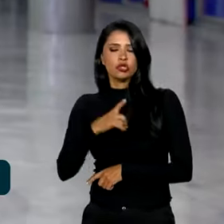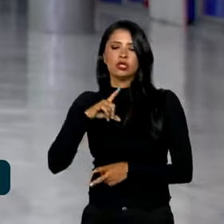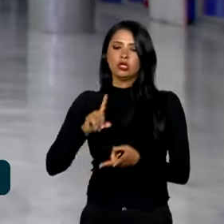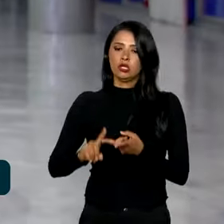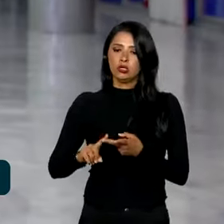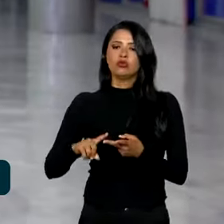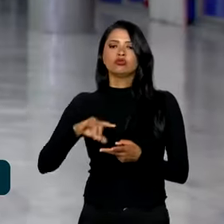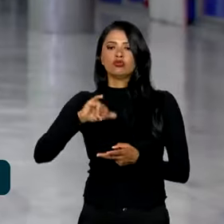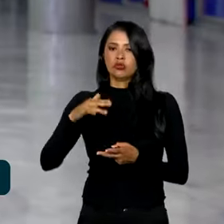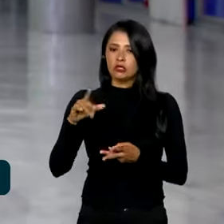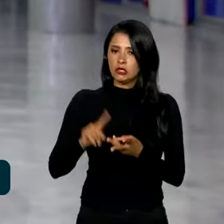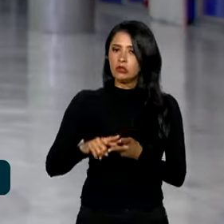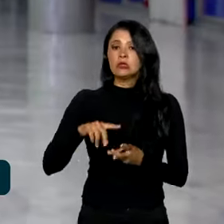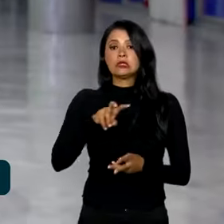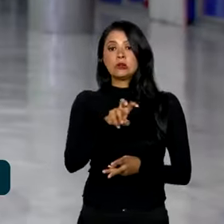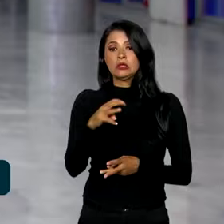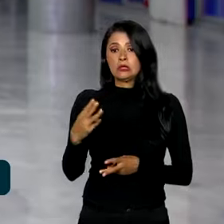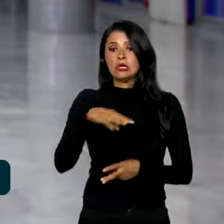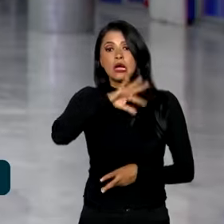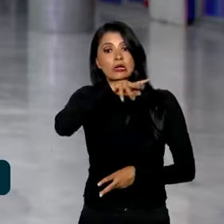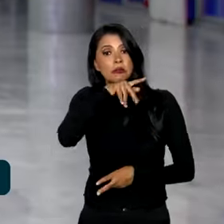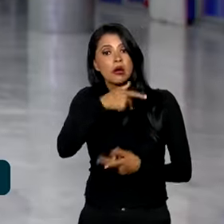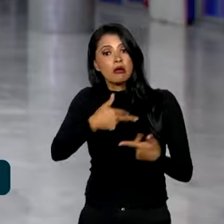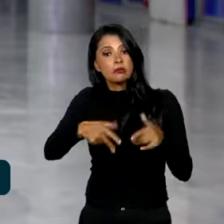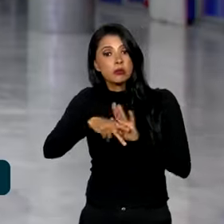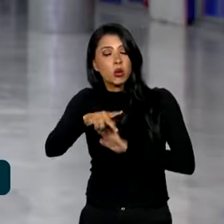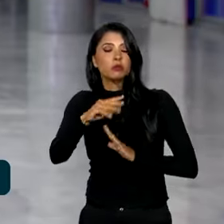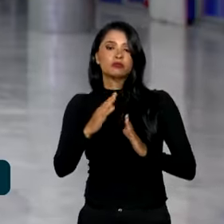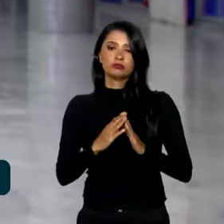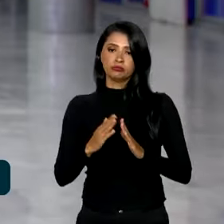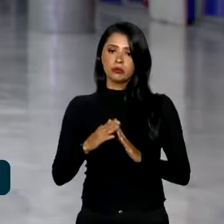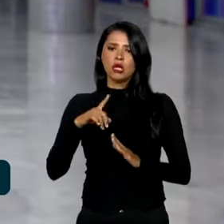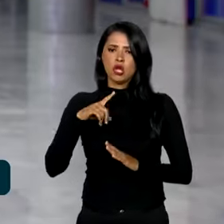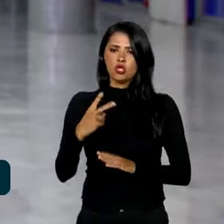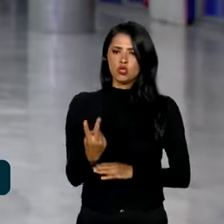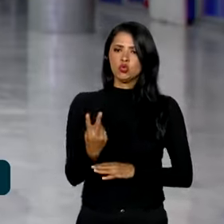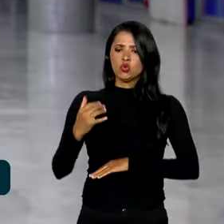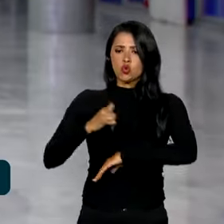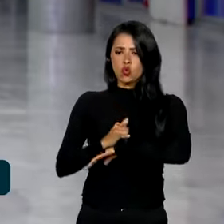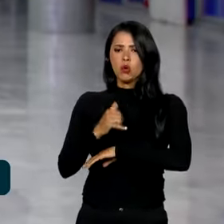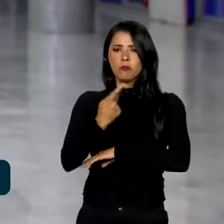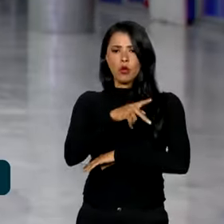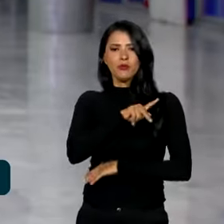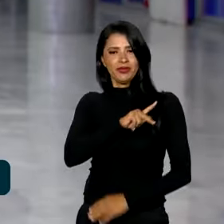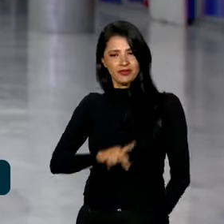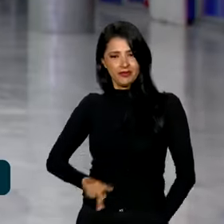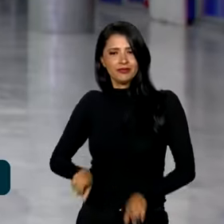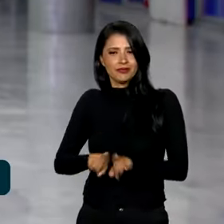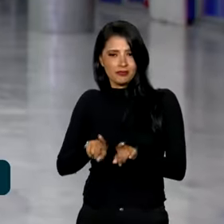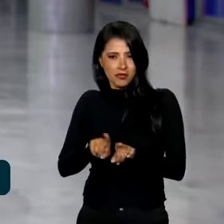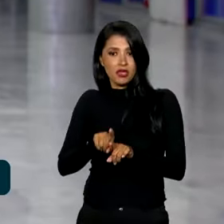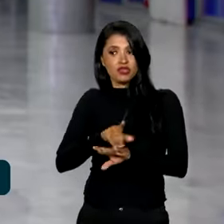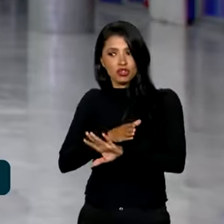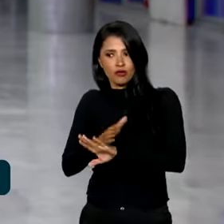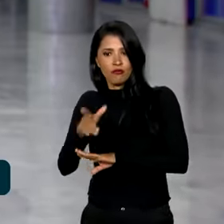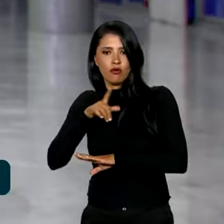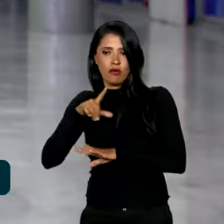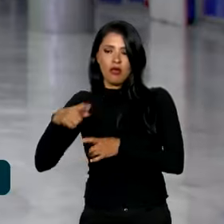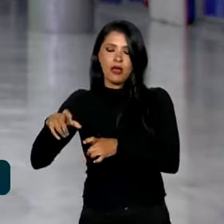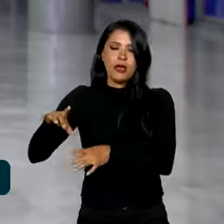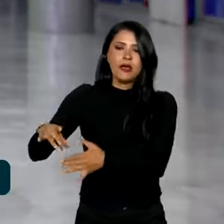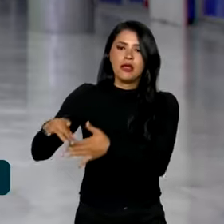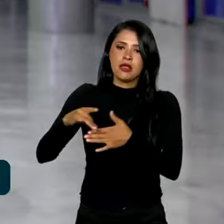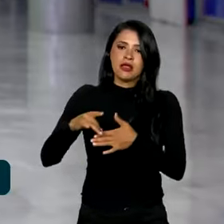animais de estimação. E olha, duas aeronaves da Presidência da República já levaram também à região de conflito